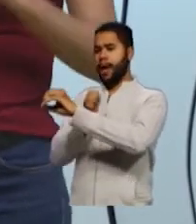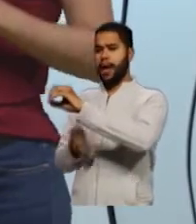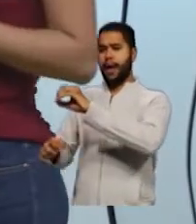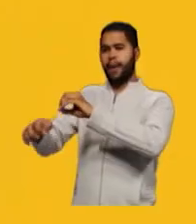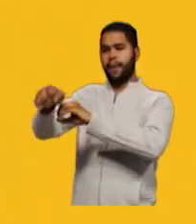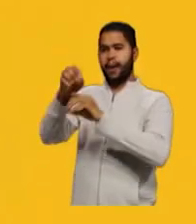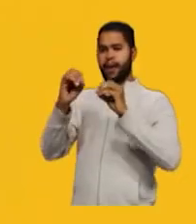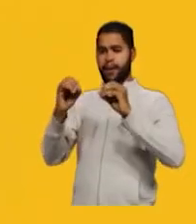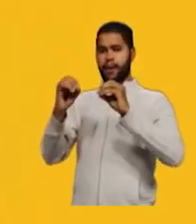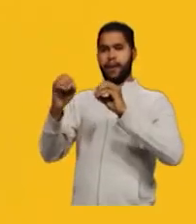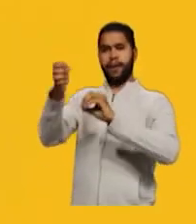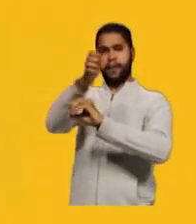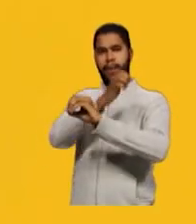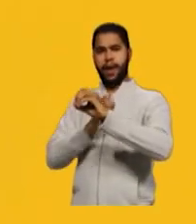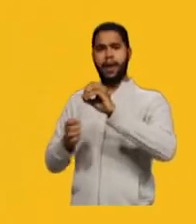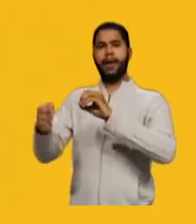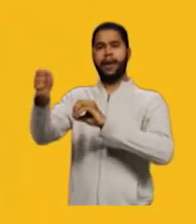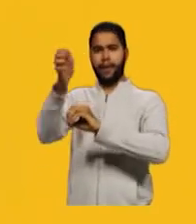nuvem eletrônica.